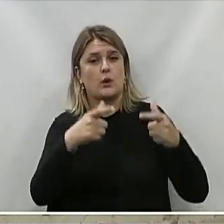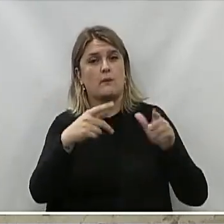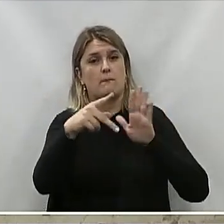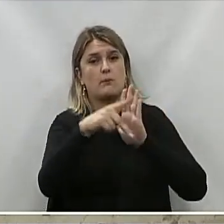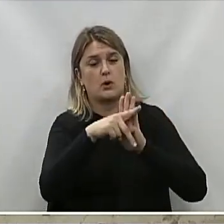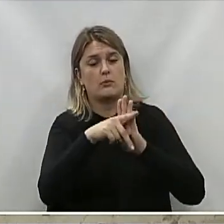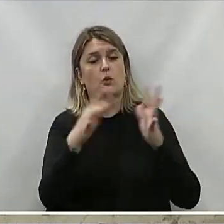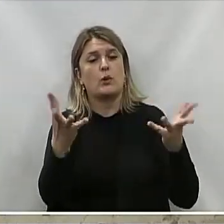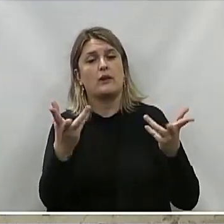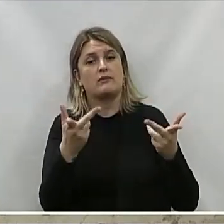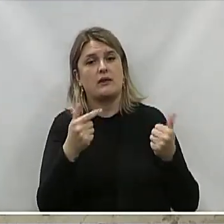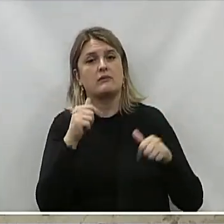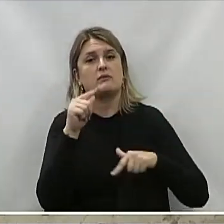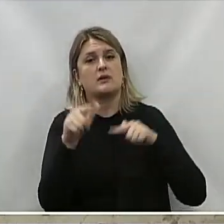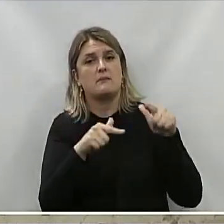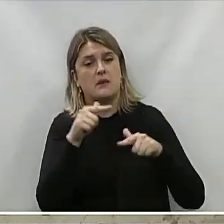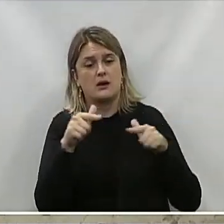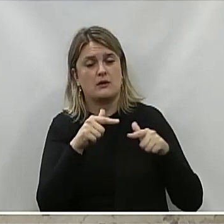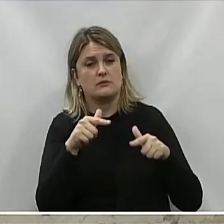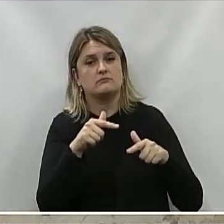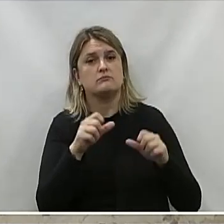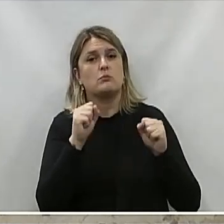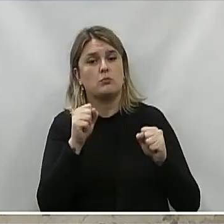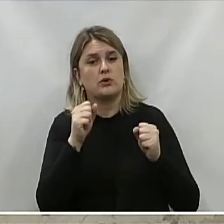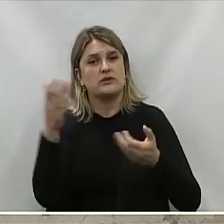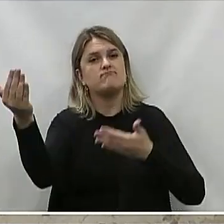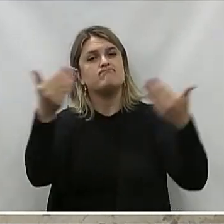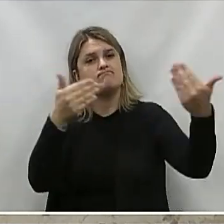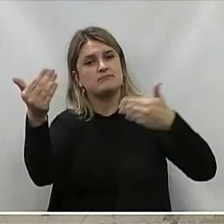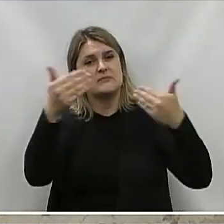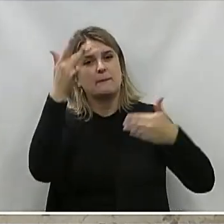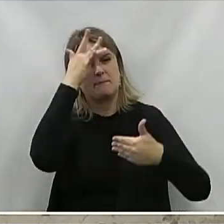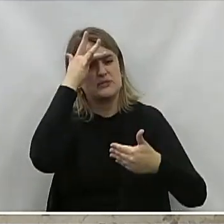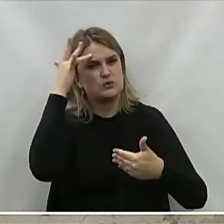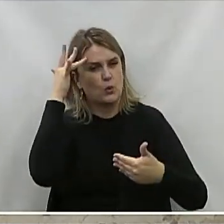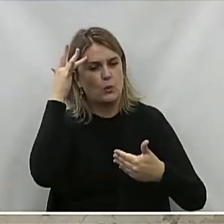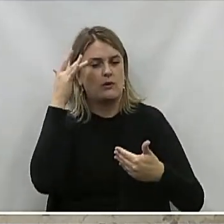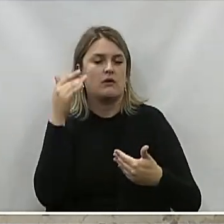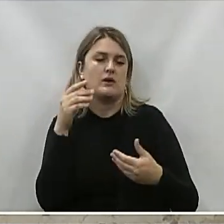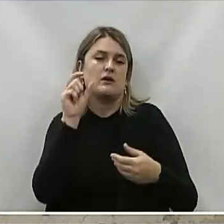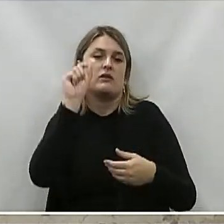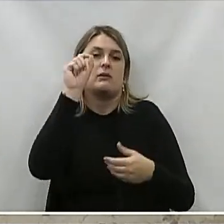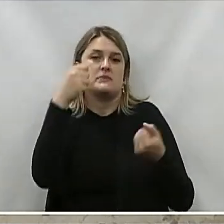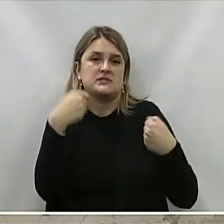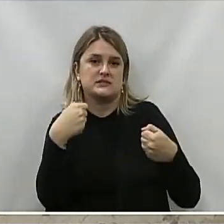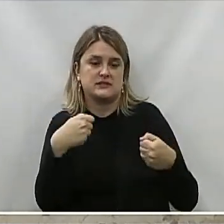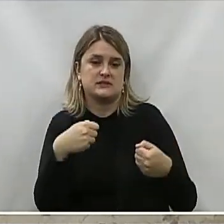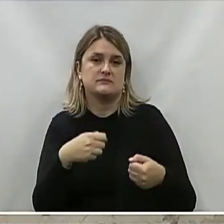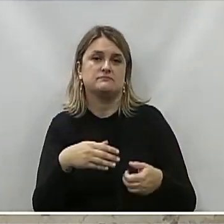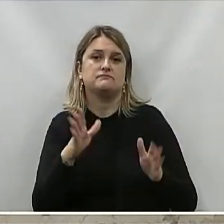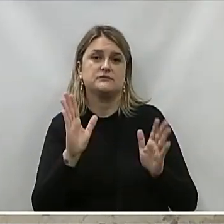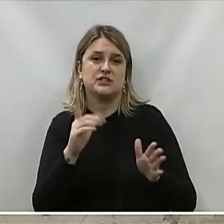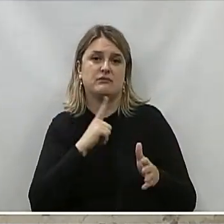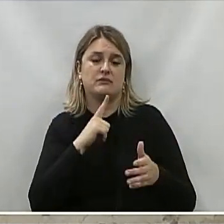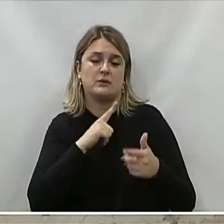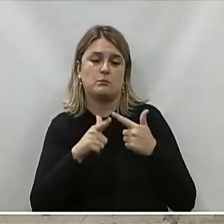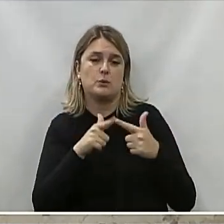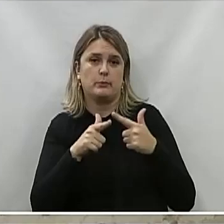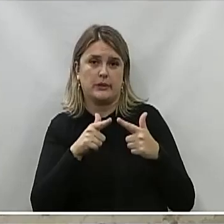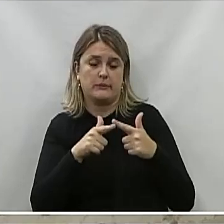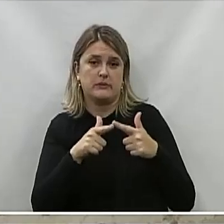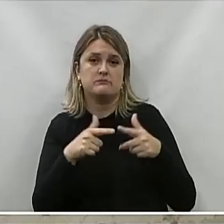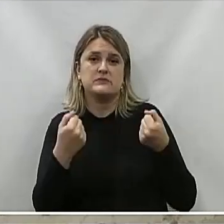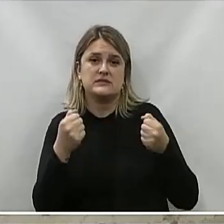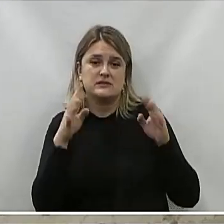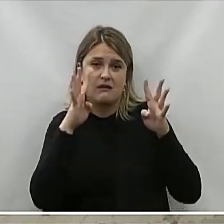Com qualidade E eficácia Para que possam Receber Esses nossos Adolescentes Crianças Que já estão Vulneráveis E